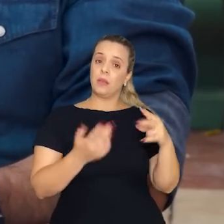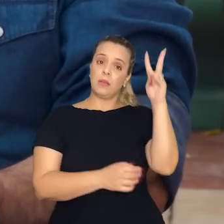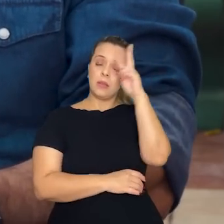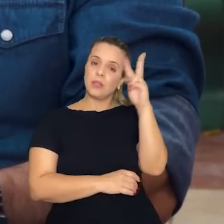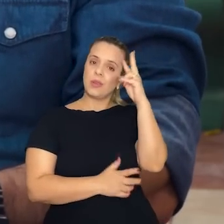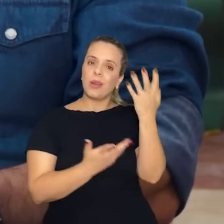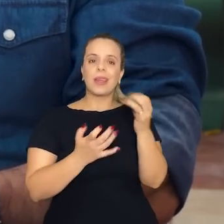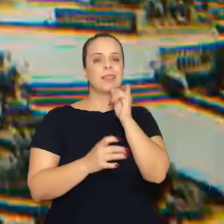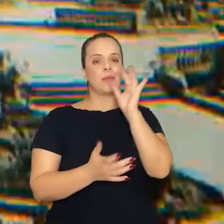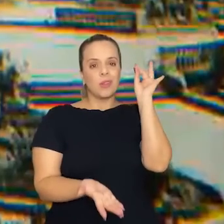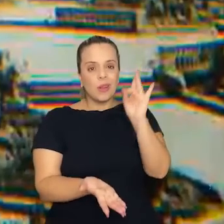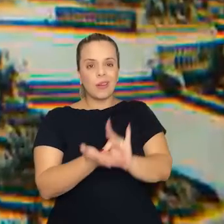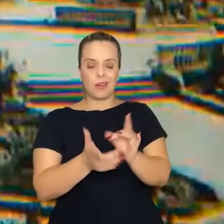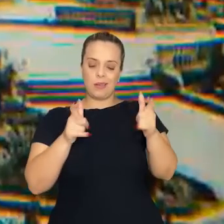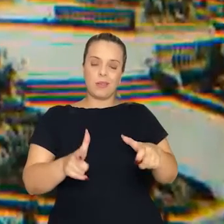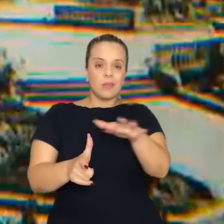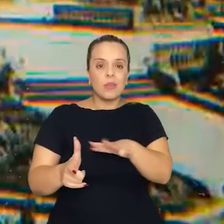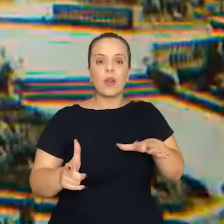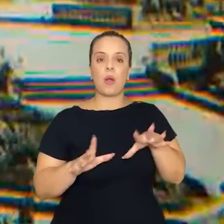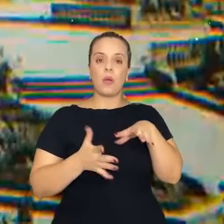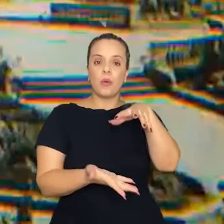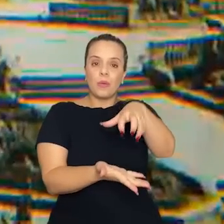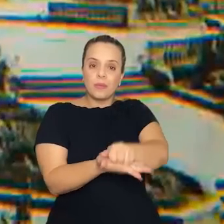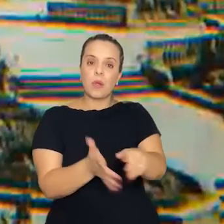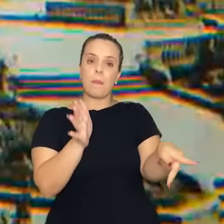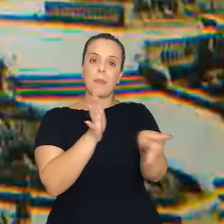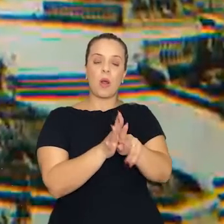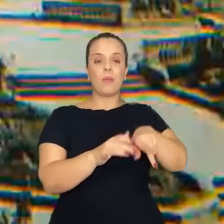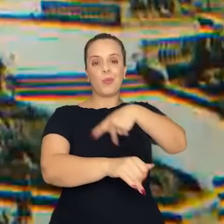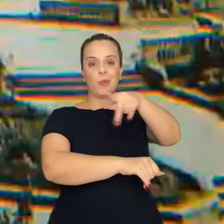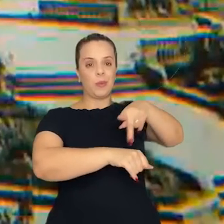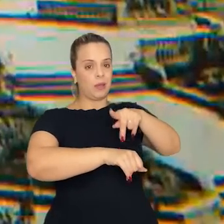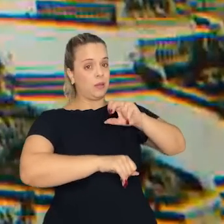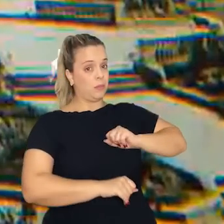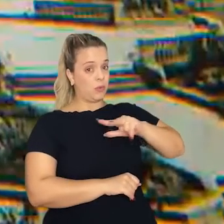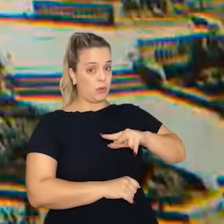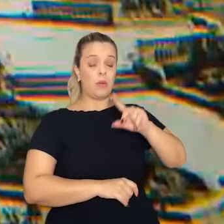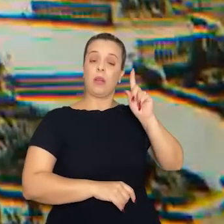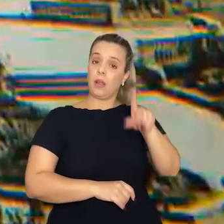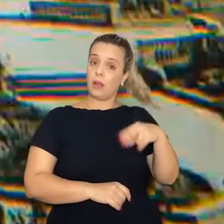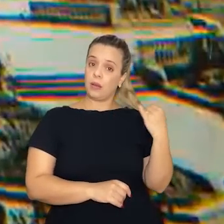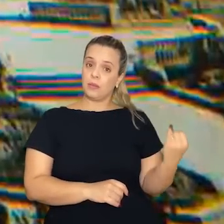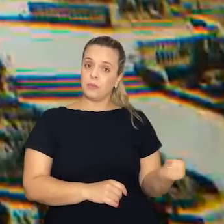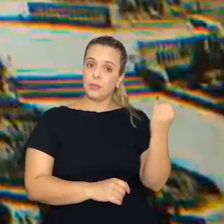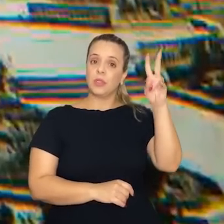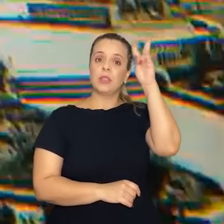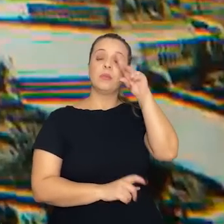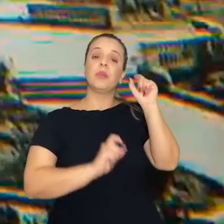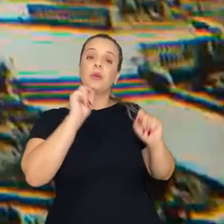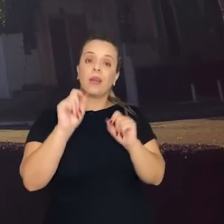localidade como de território português. E é importante lembrar as igrejas.